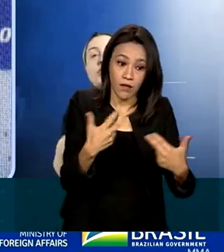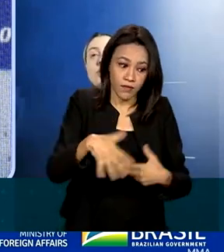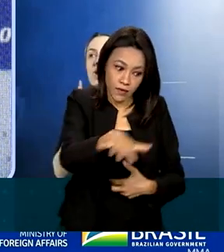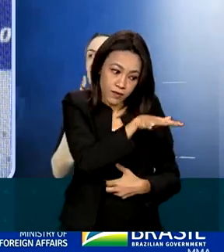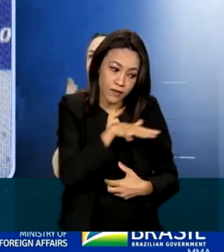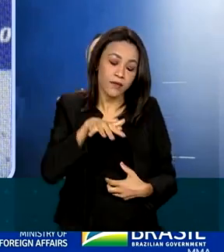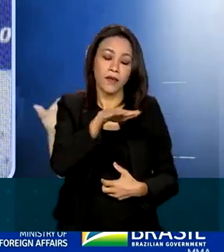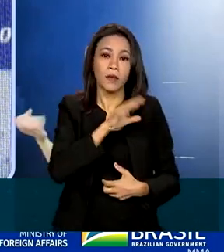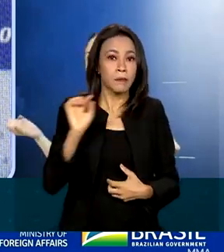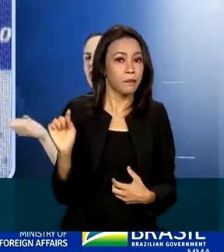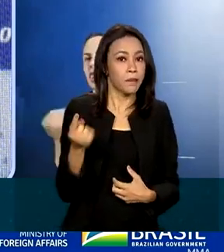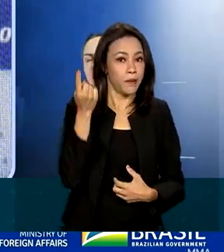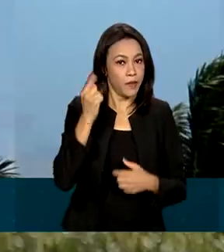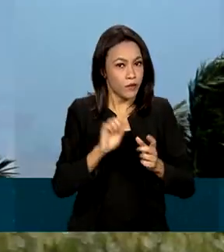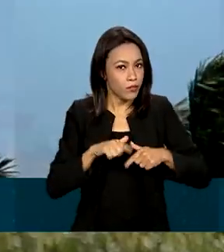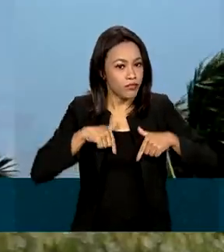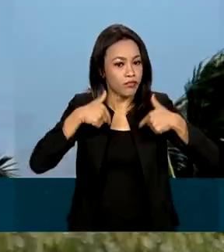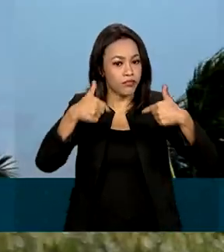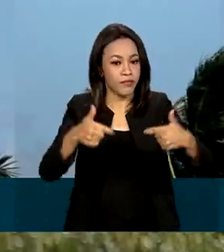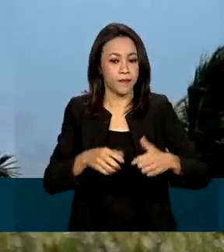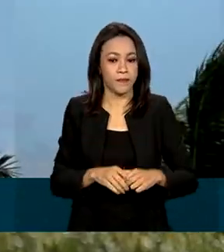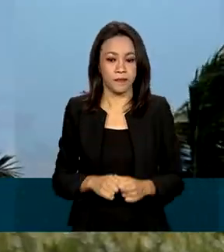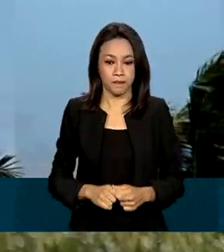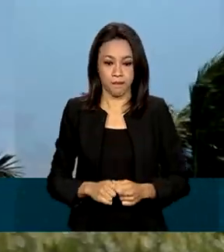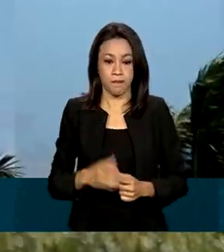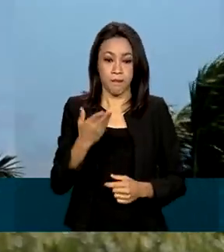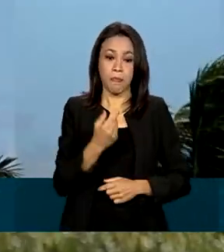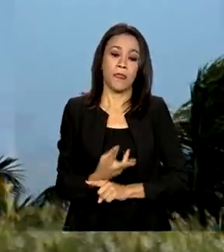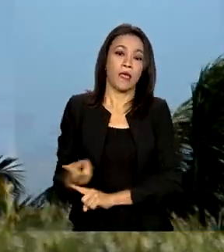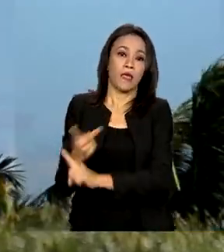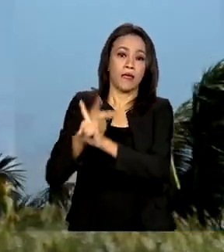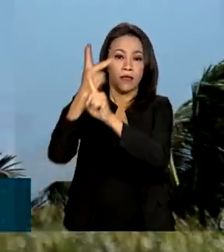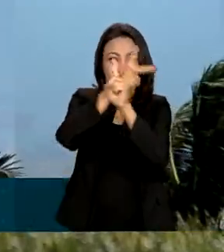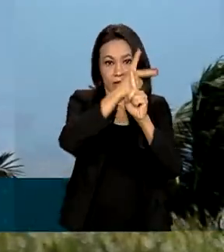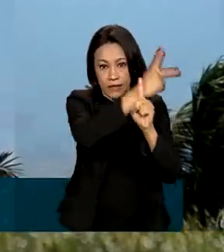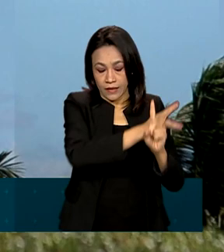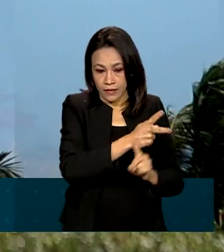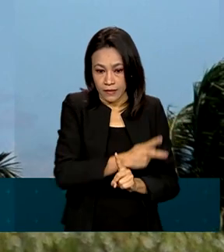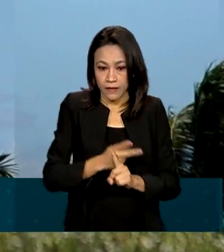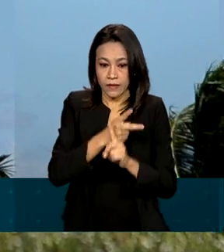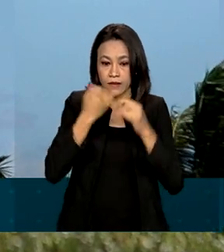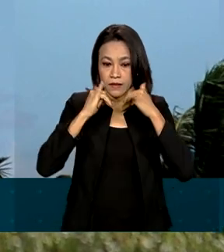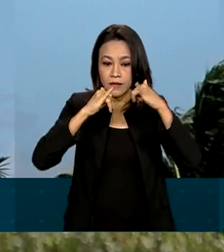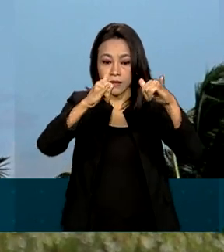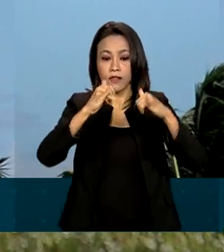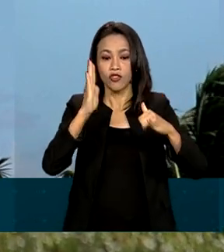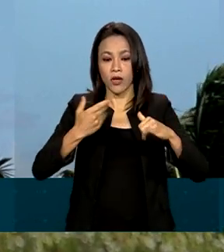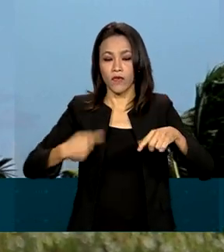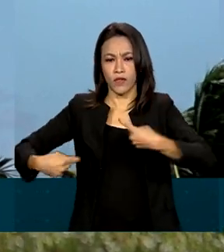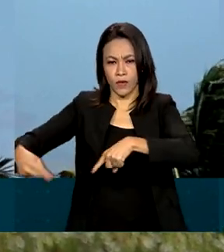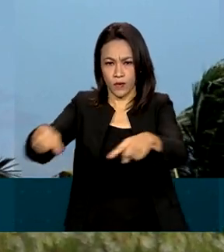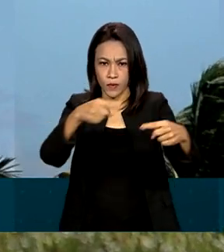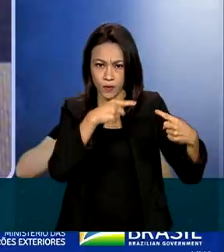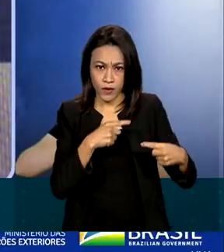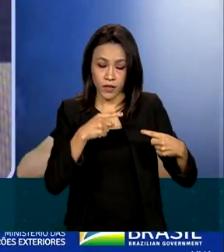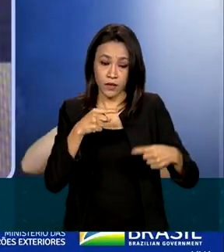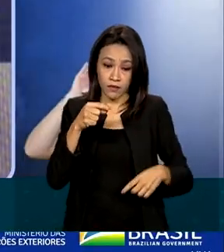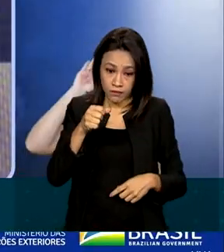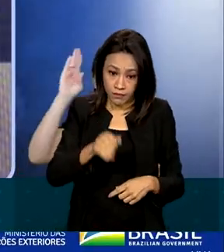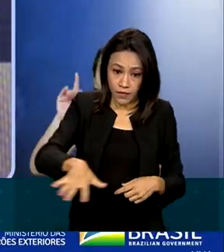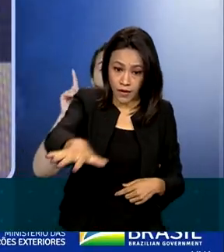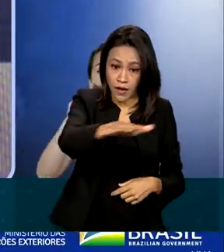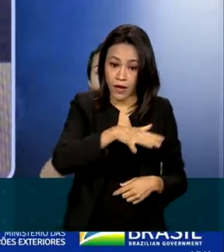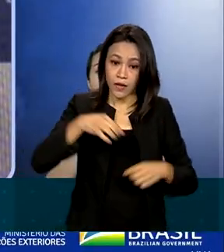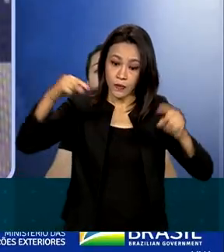ação que a gente está fazendo. A produção de energia eólica também foi discutida. Para a representante do setor, o